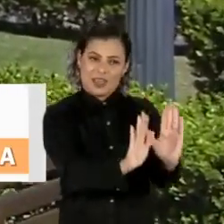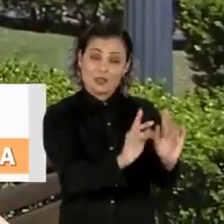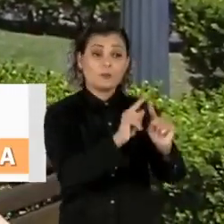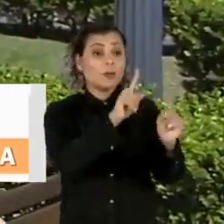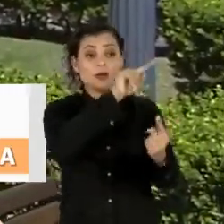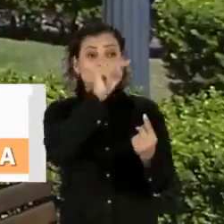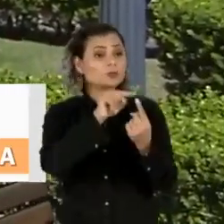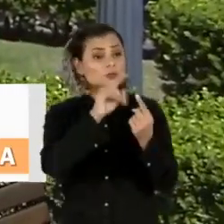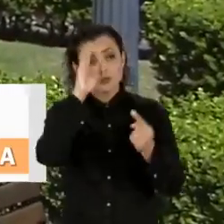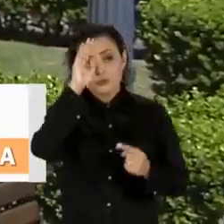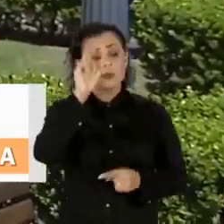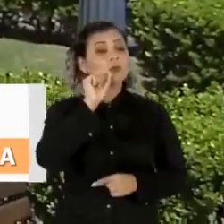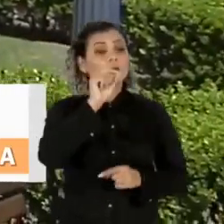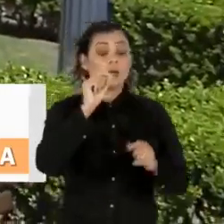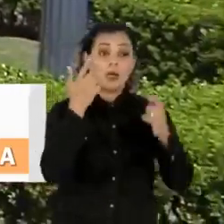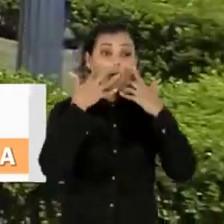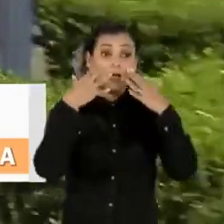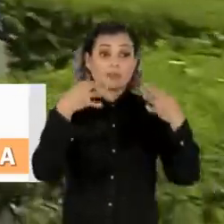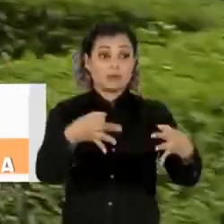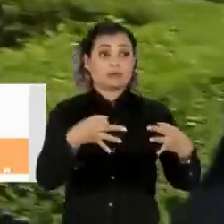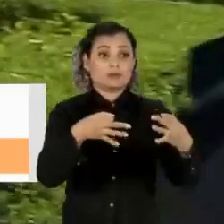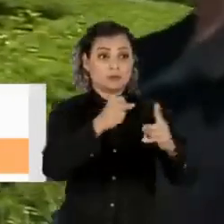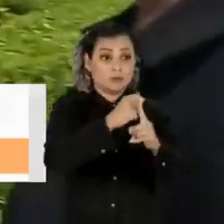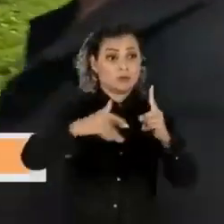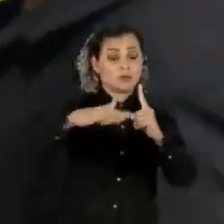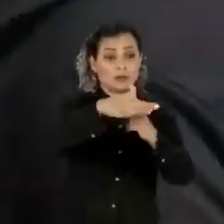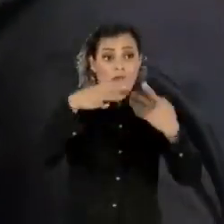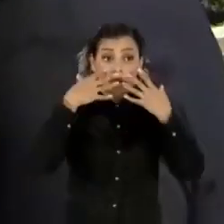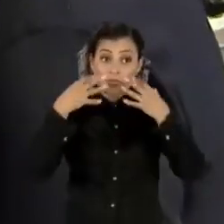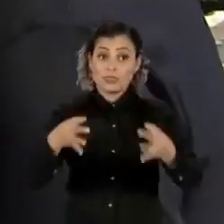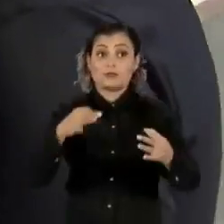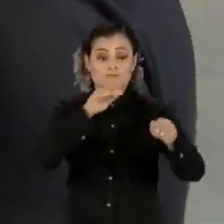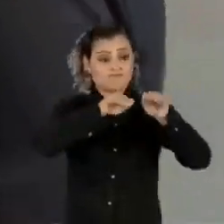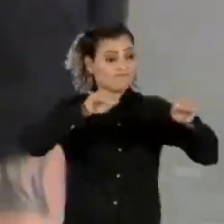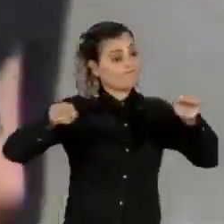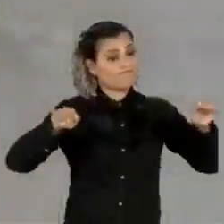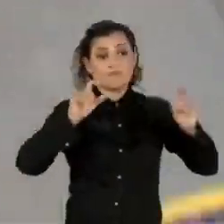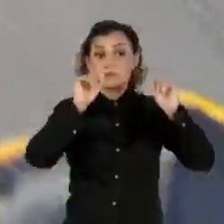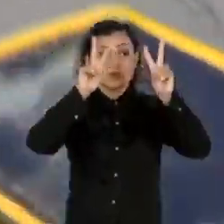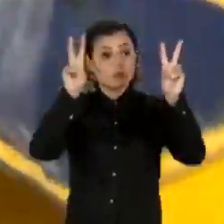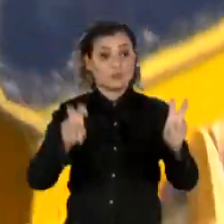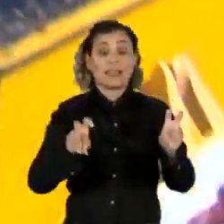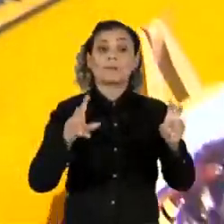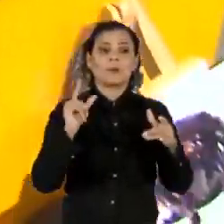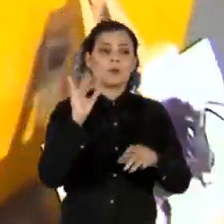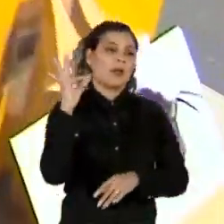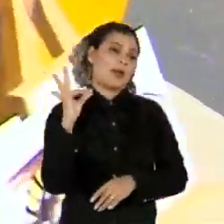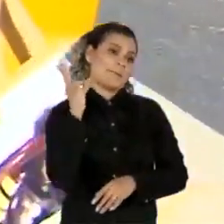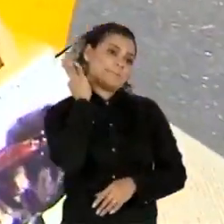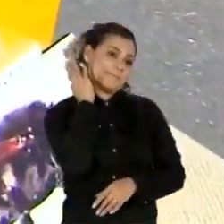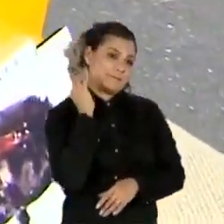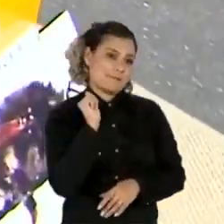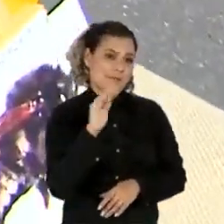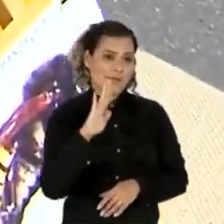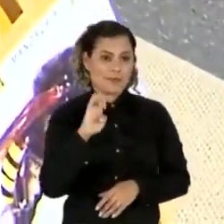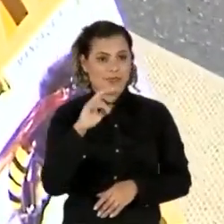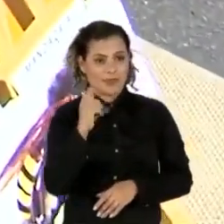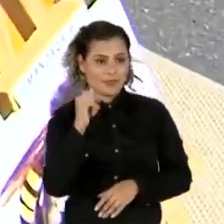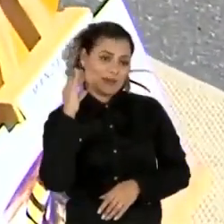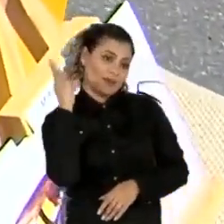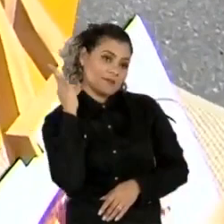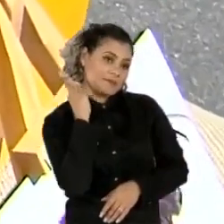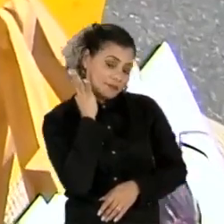objetivo é justamente chamar a atenção da sociedade e dos tomadores de decisão sobre a situação das abelhas que a gente tem hoje no mundo.